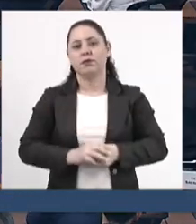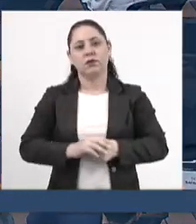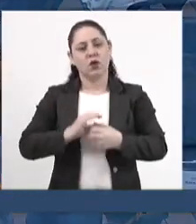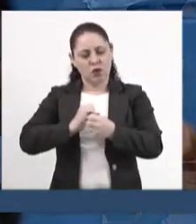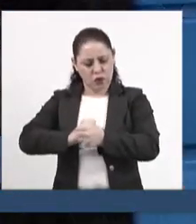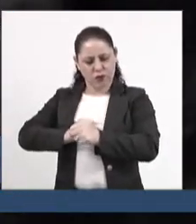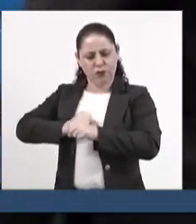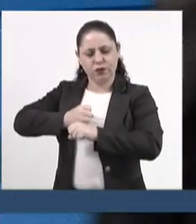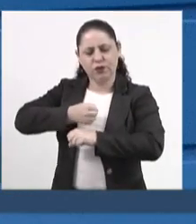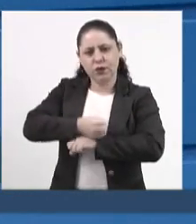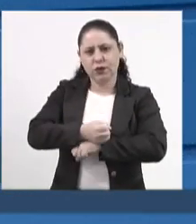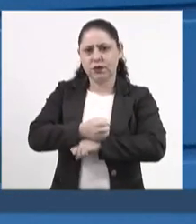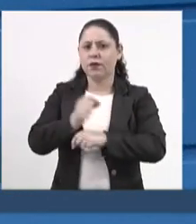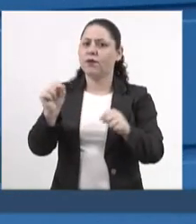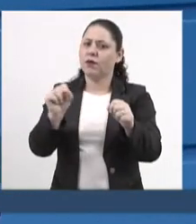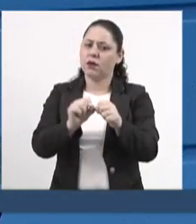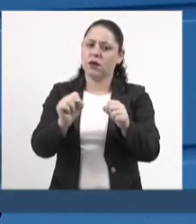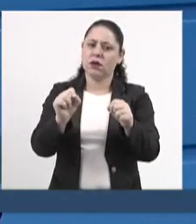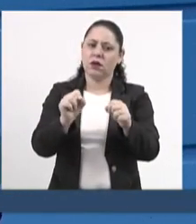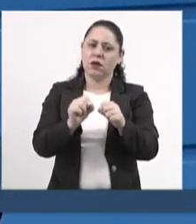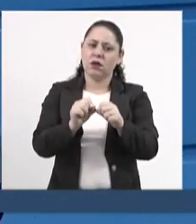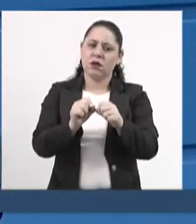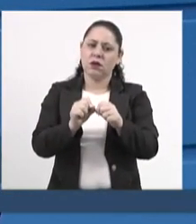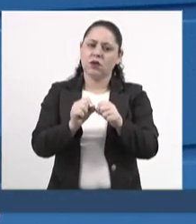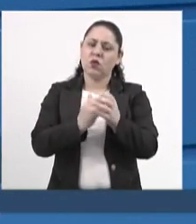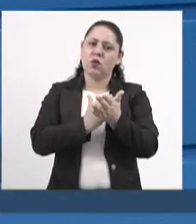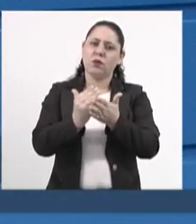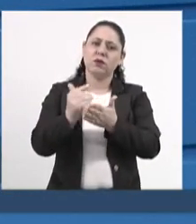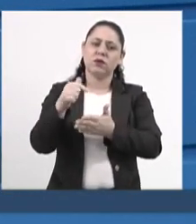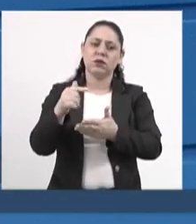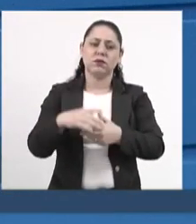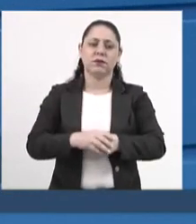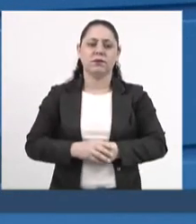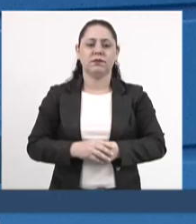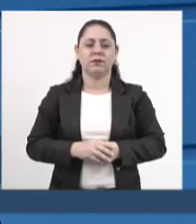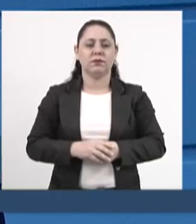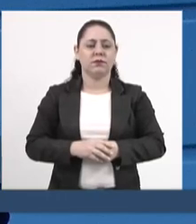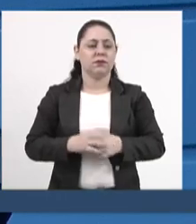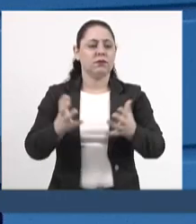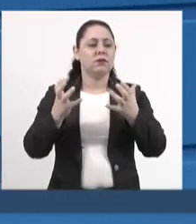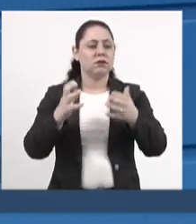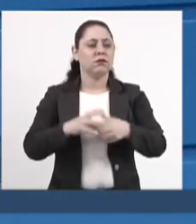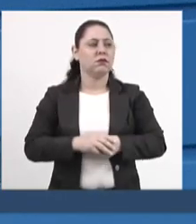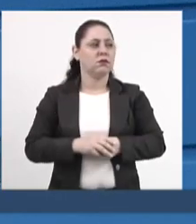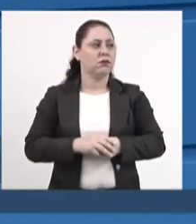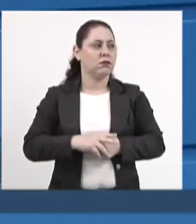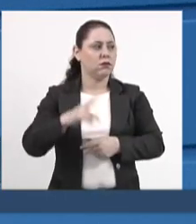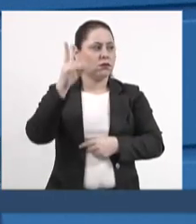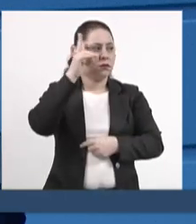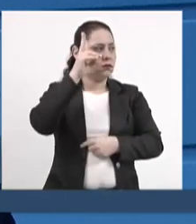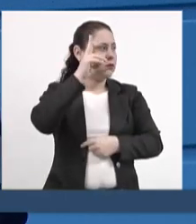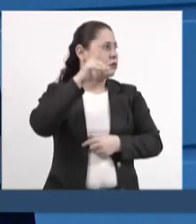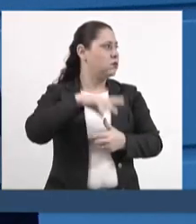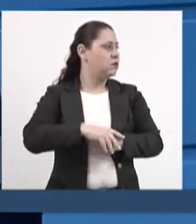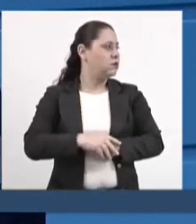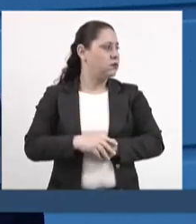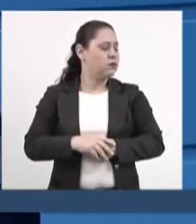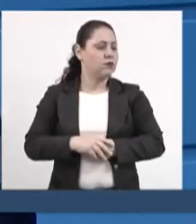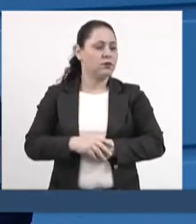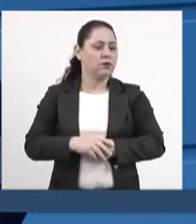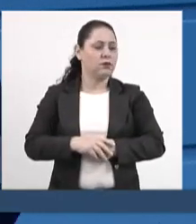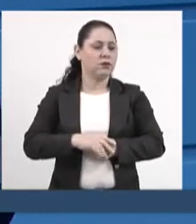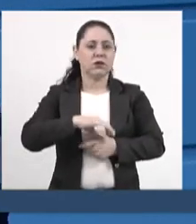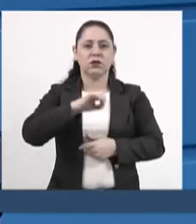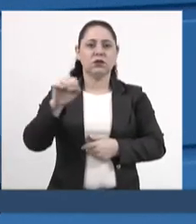esforço que vem sendo feito, iniciou, e eu quero aqui, inclusive, realçar no governo do